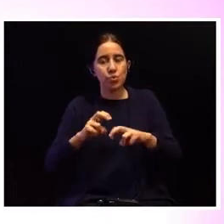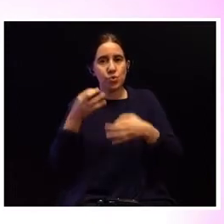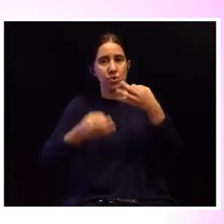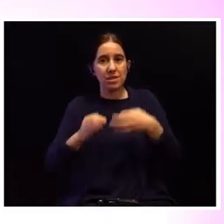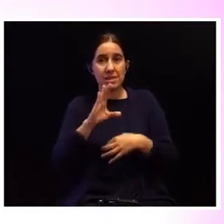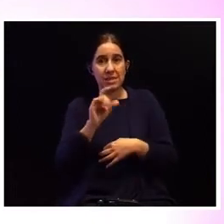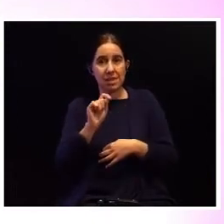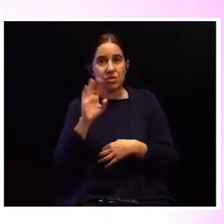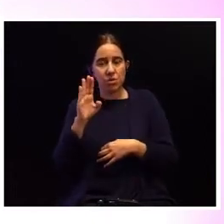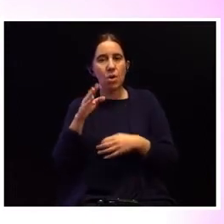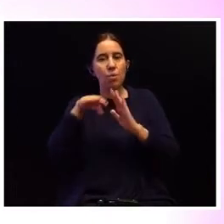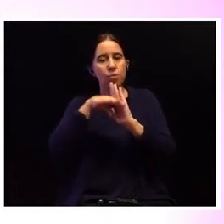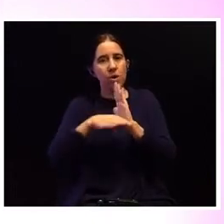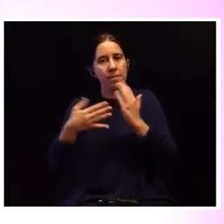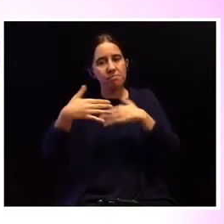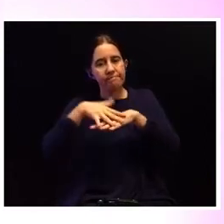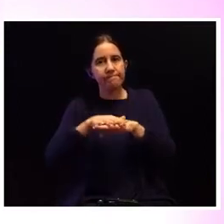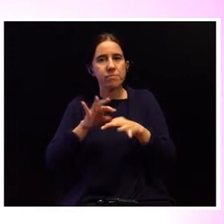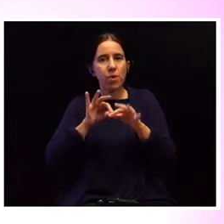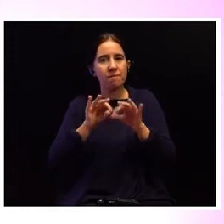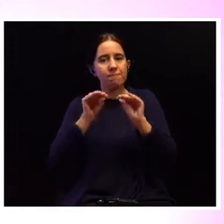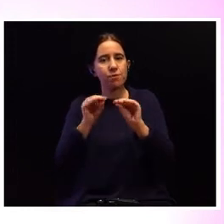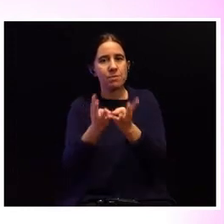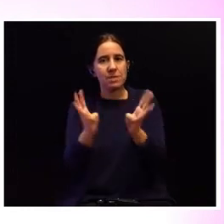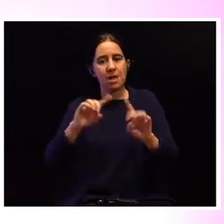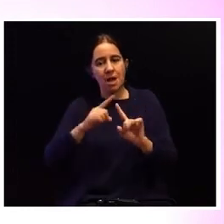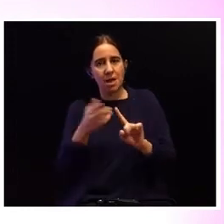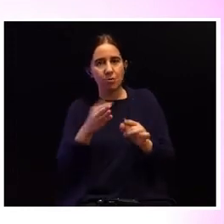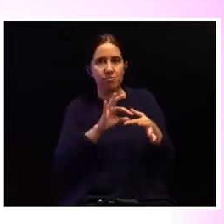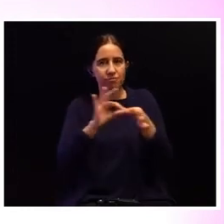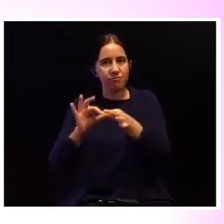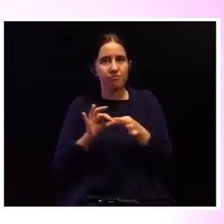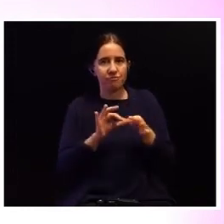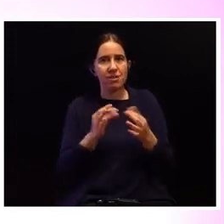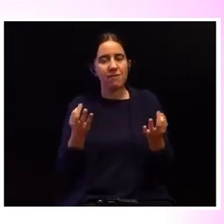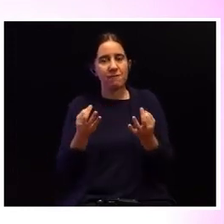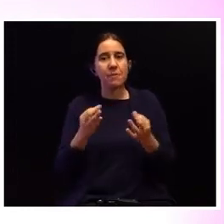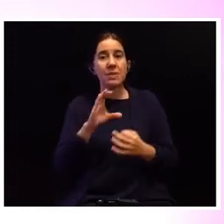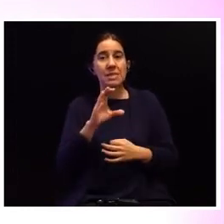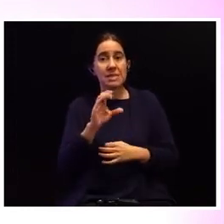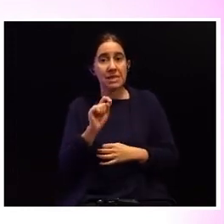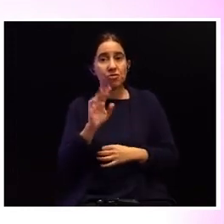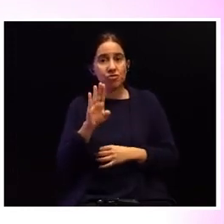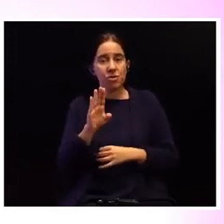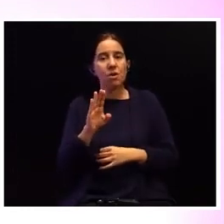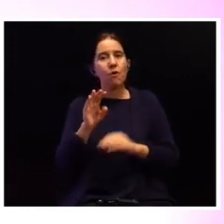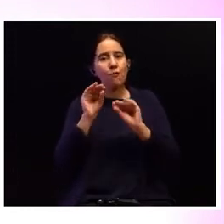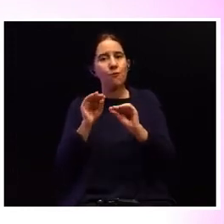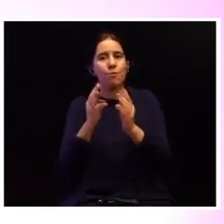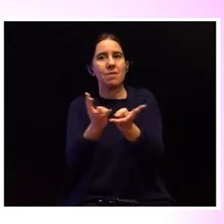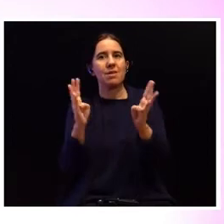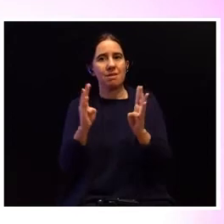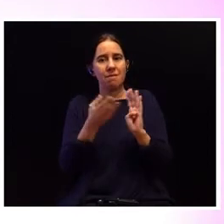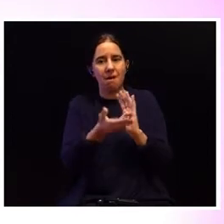formação integrado neste plano anual de formação articulada, no caso do Sérgio, a oferta formativa